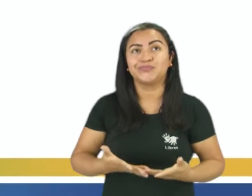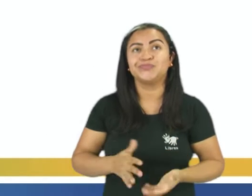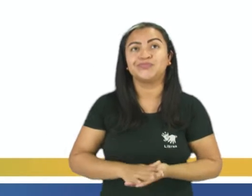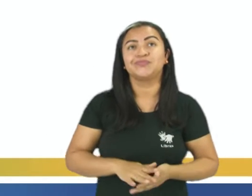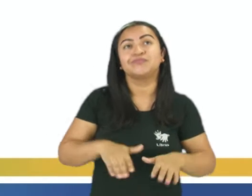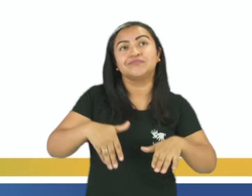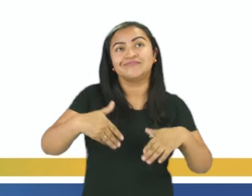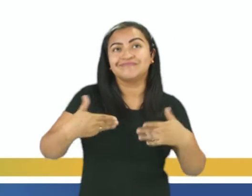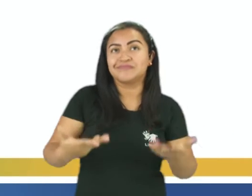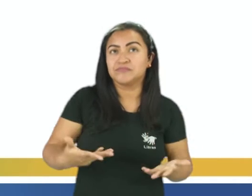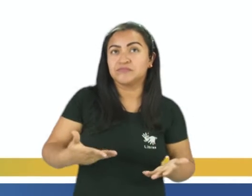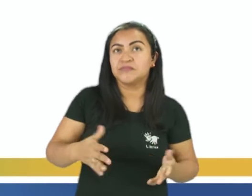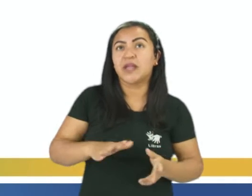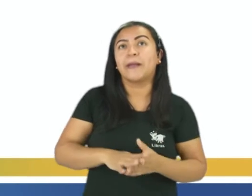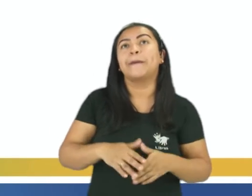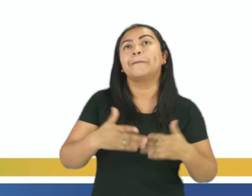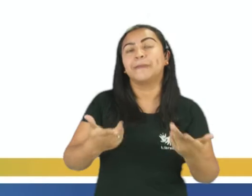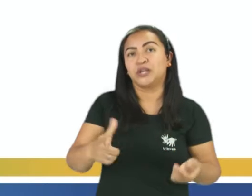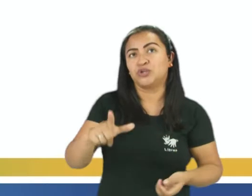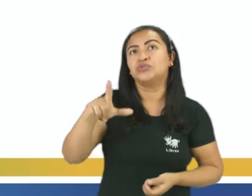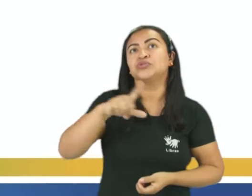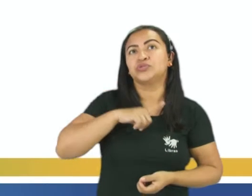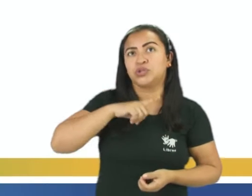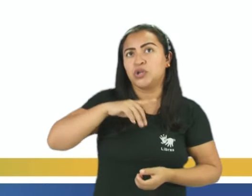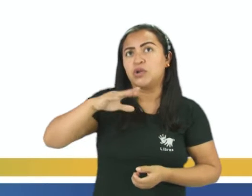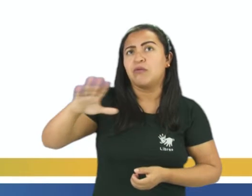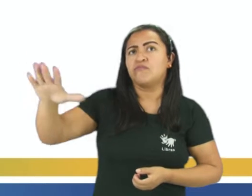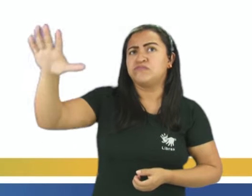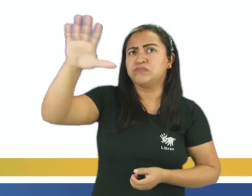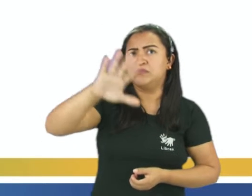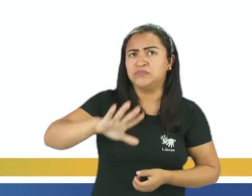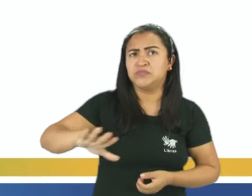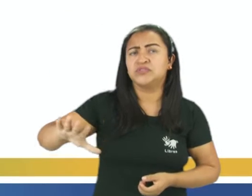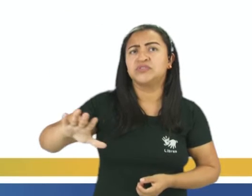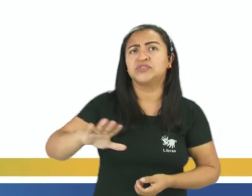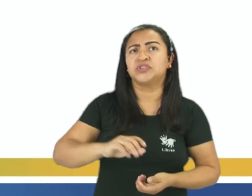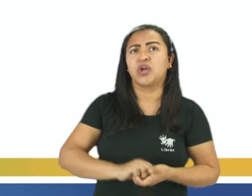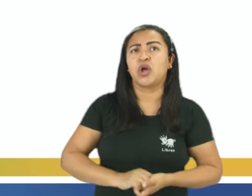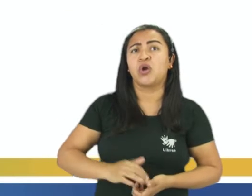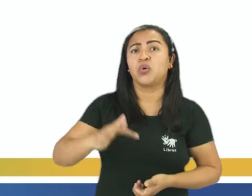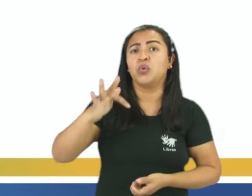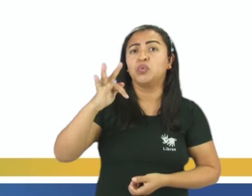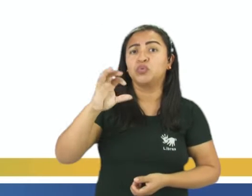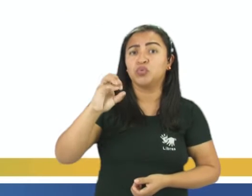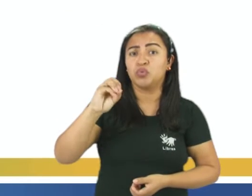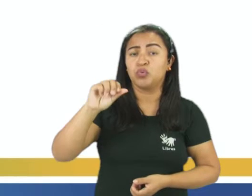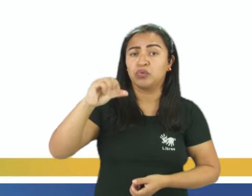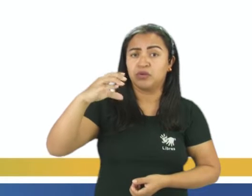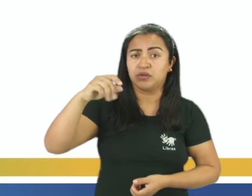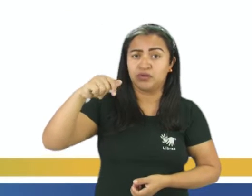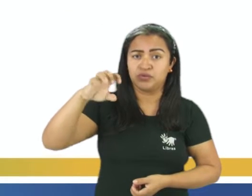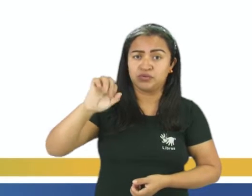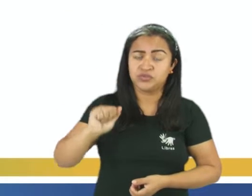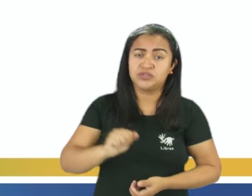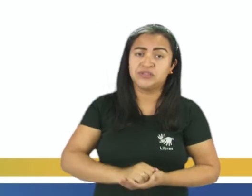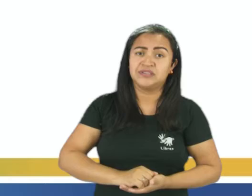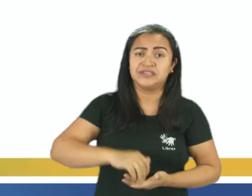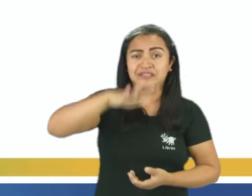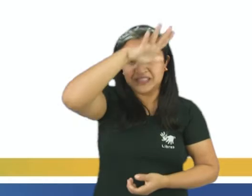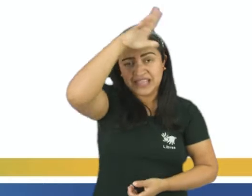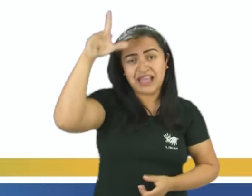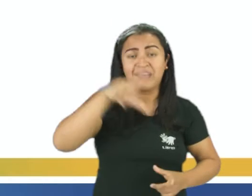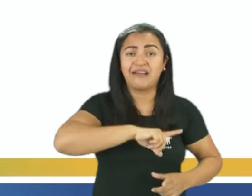Então, apesar de terem uma cobertura maior, Tocantins, Acre e Roraima ainda